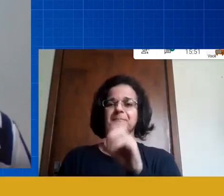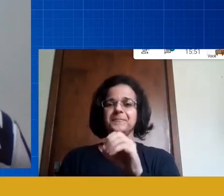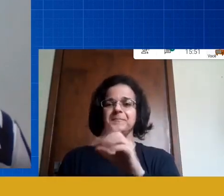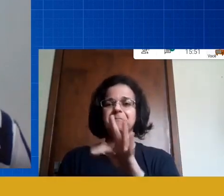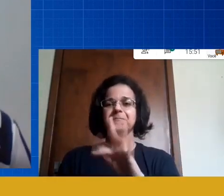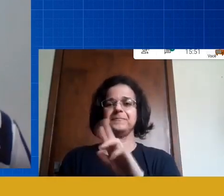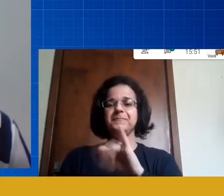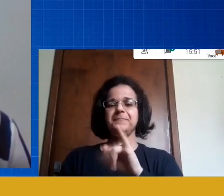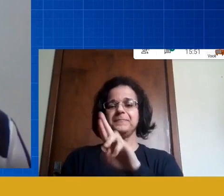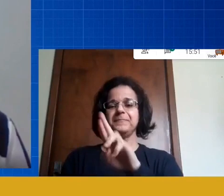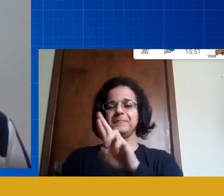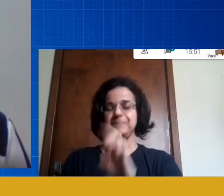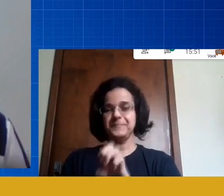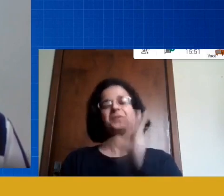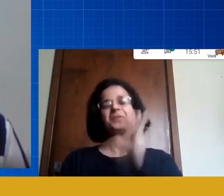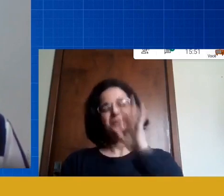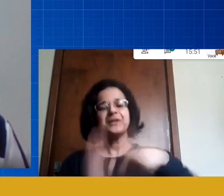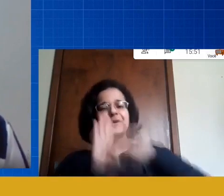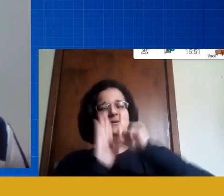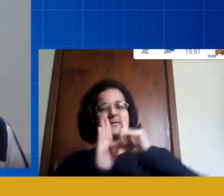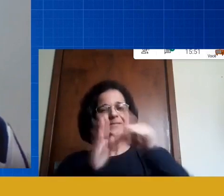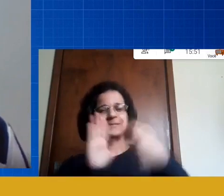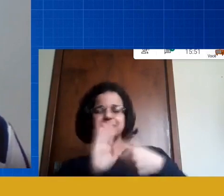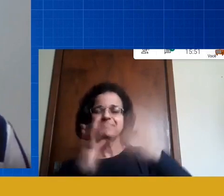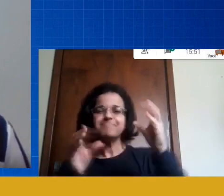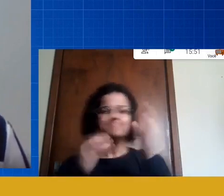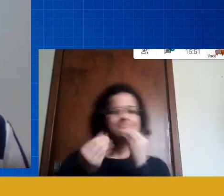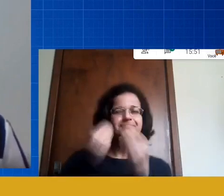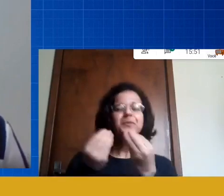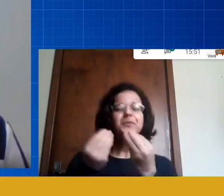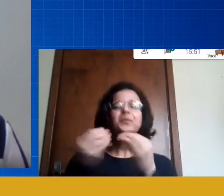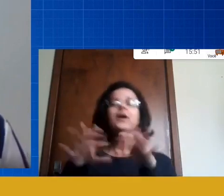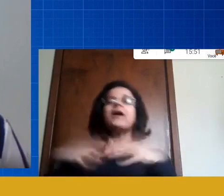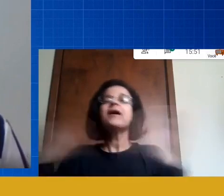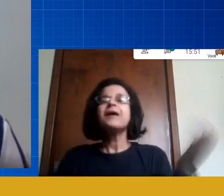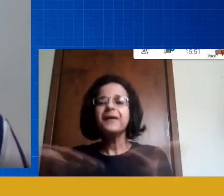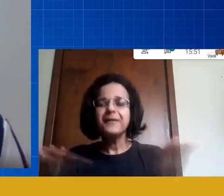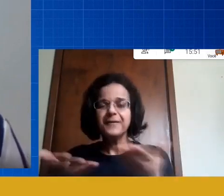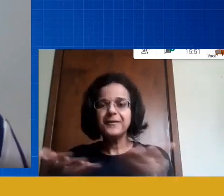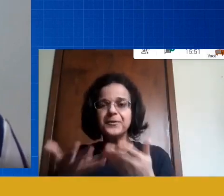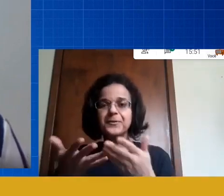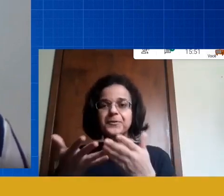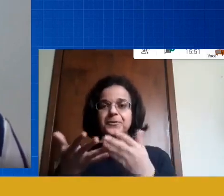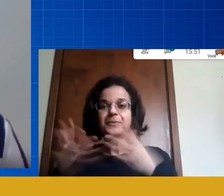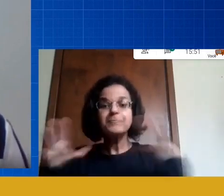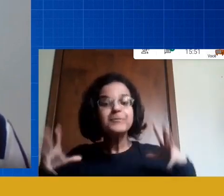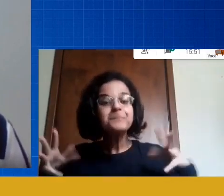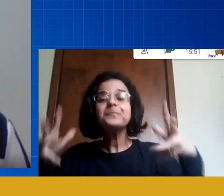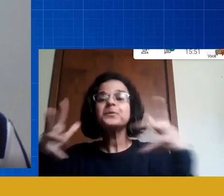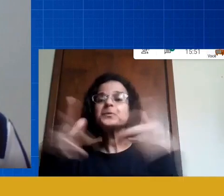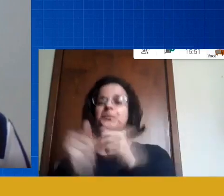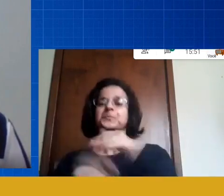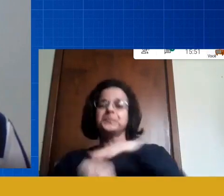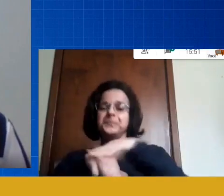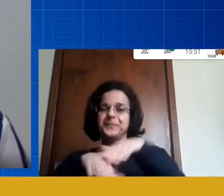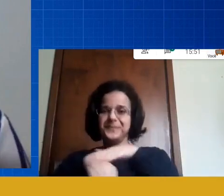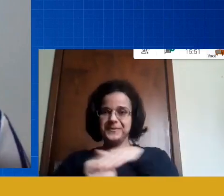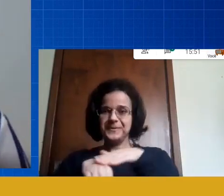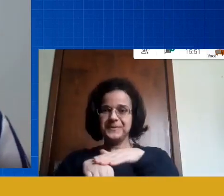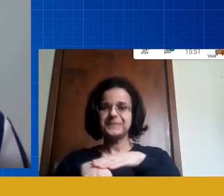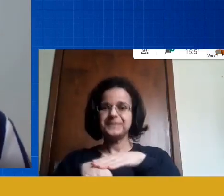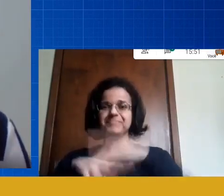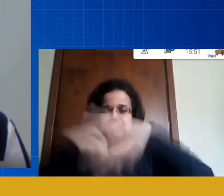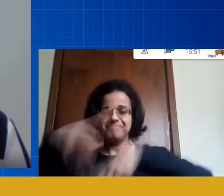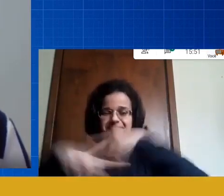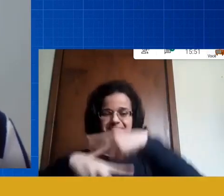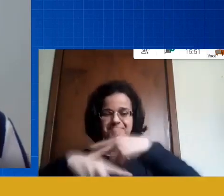previsto uma fala dele mas eu penso que para fechar para amarrar tudo que a gente colocou e fazer um grande laço que